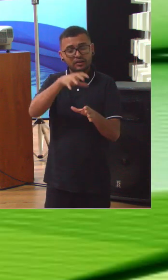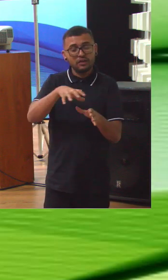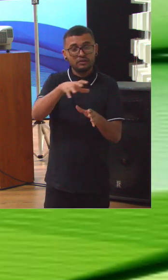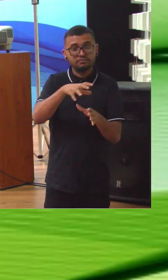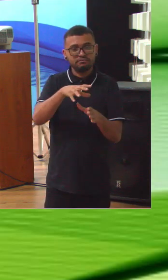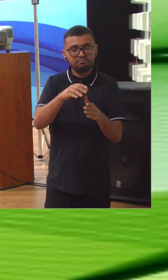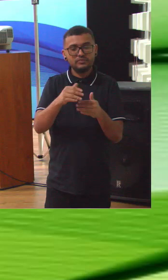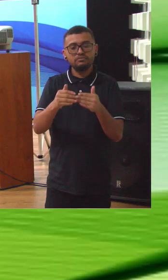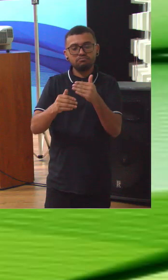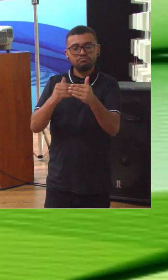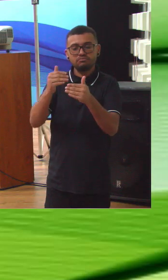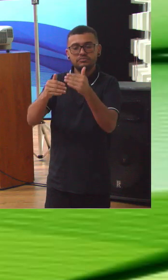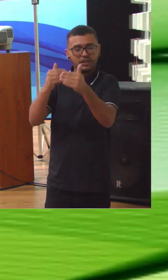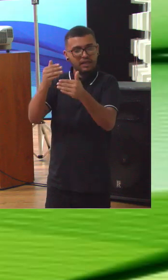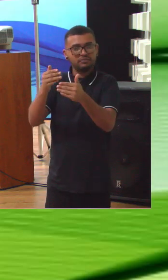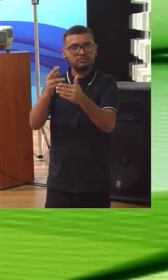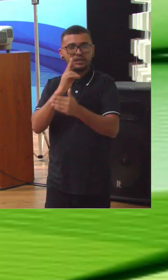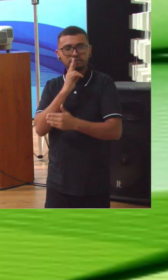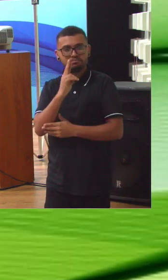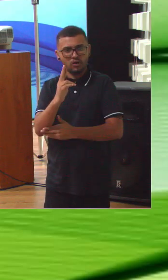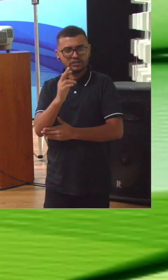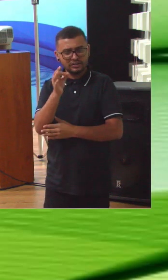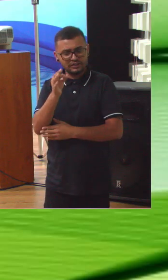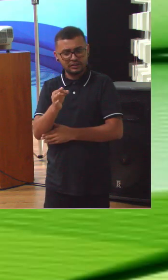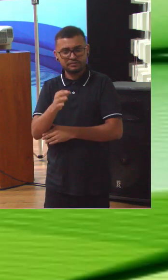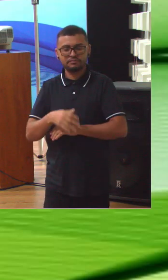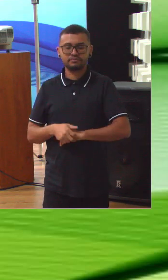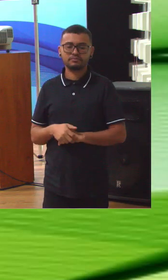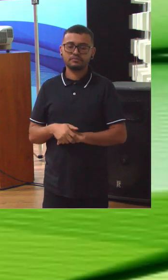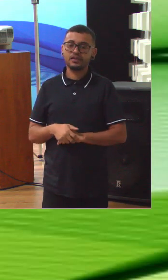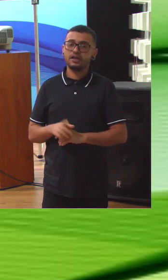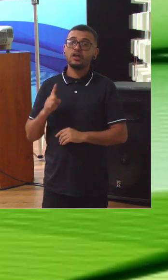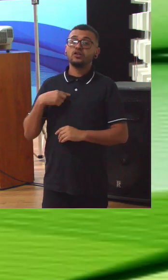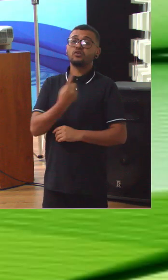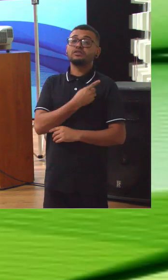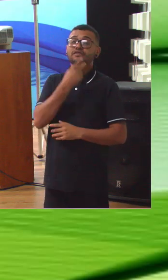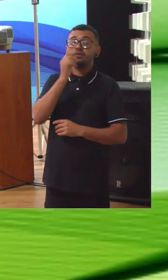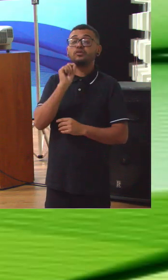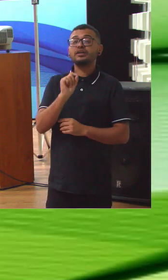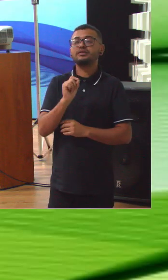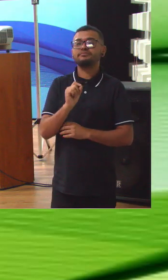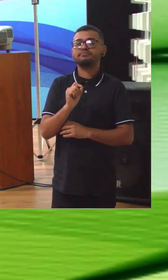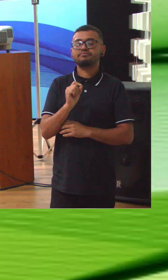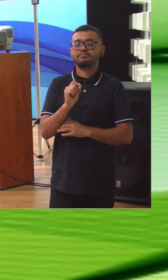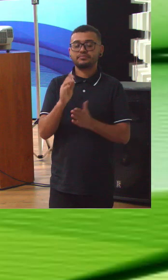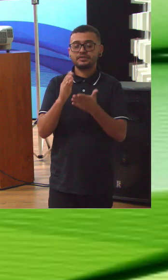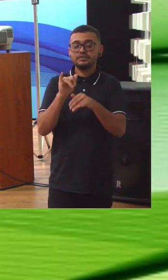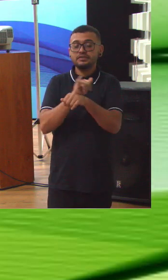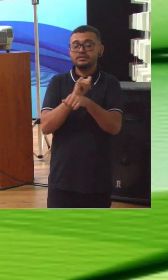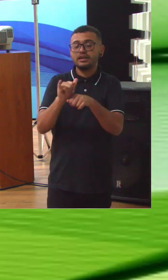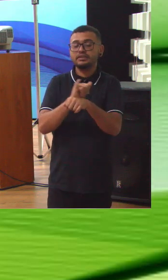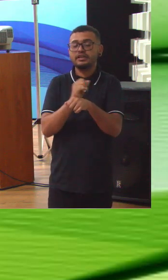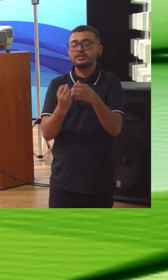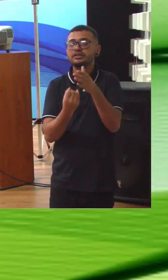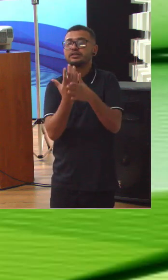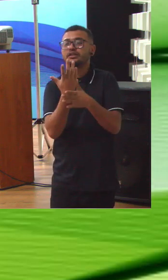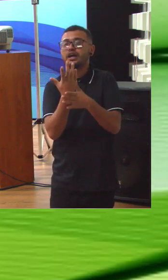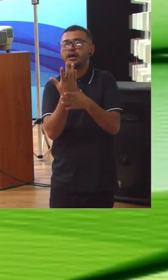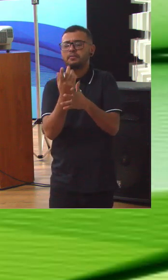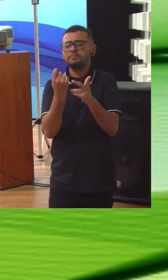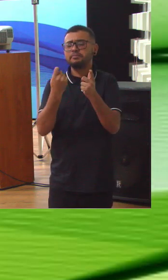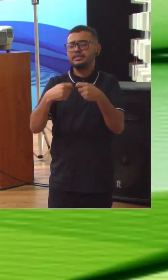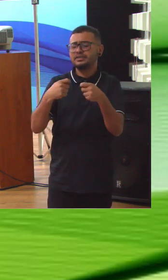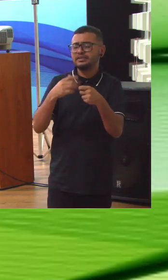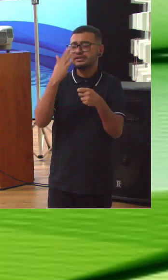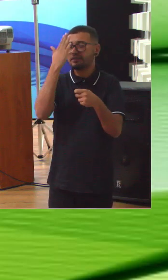alavancar resultados? Quando nós falamos sobre a formulação da estratégia, a primeira coisa que nós precisamos saber é se nós entendemos quais são os